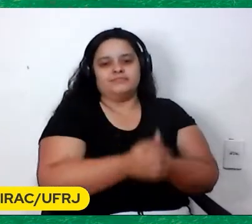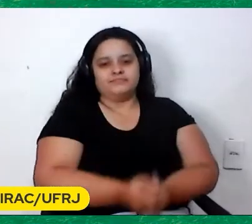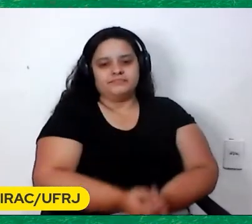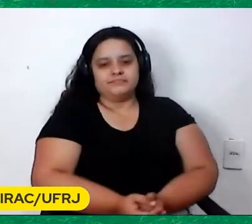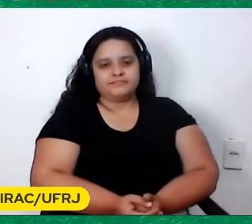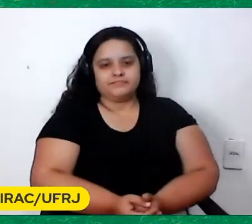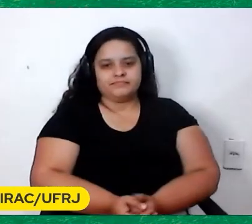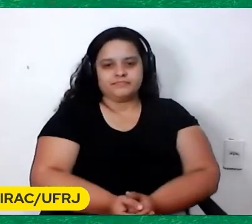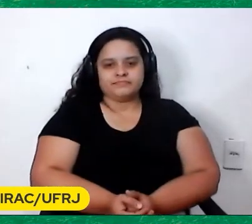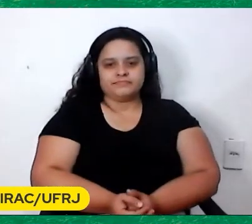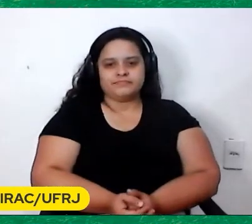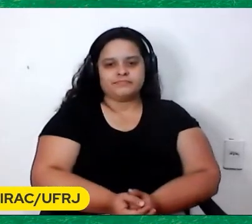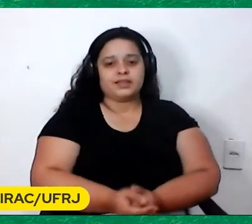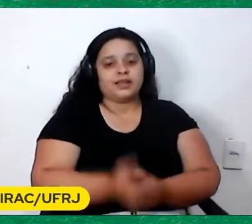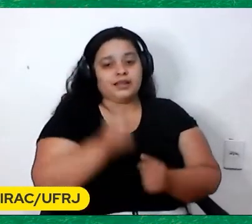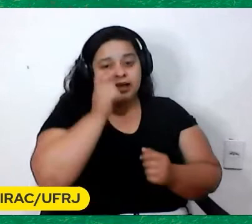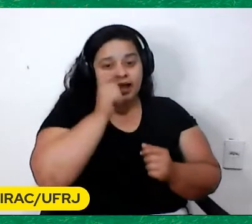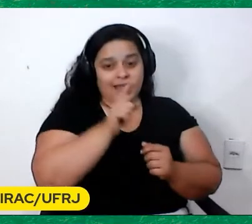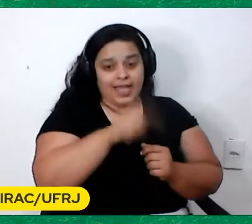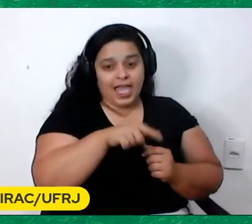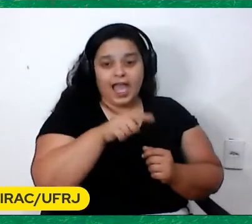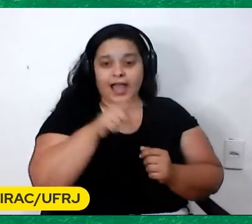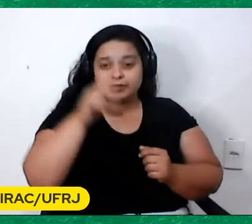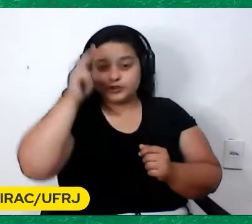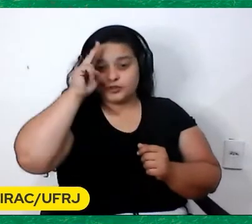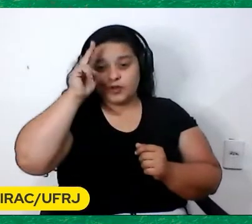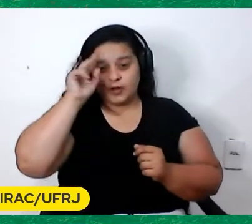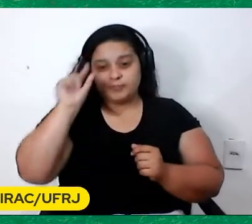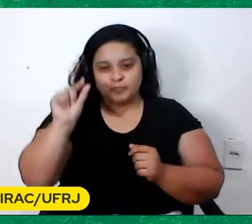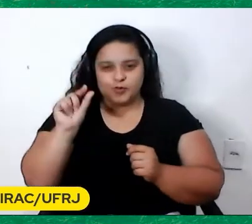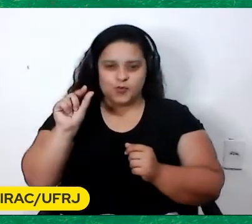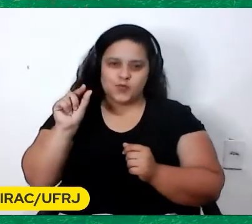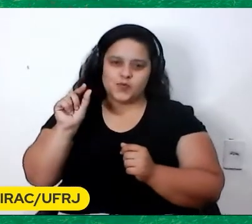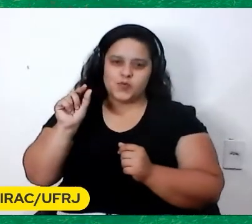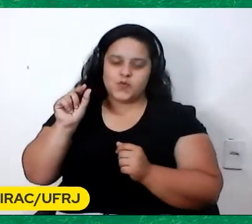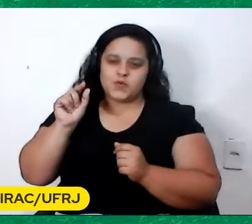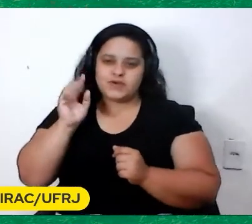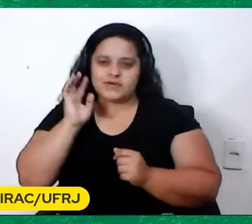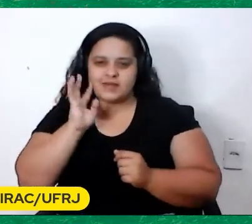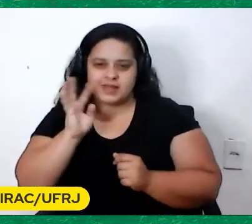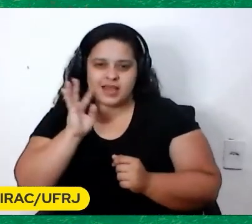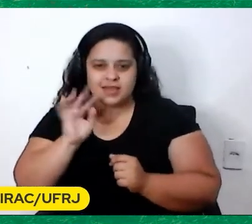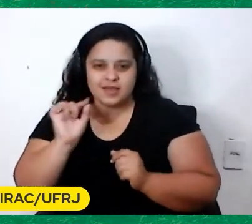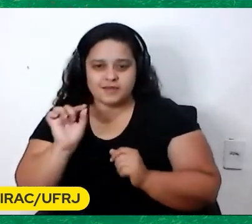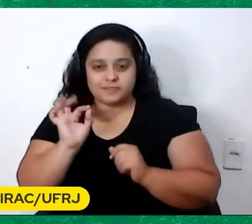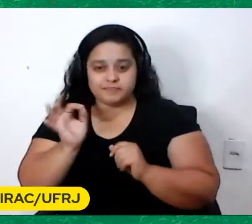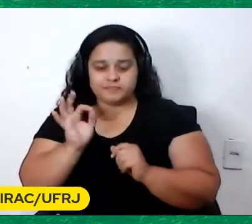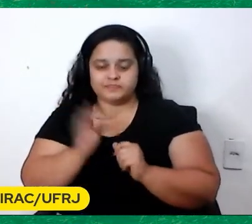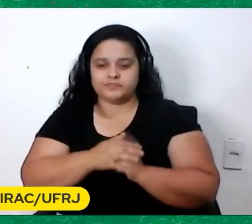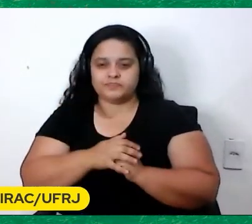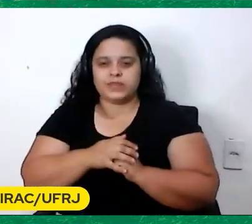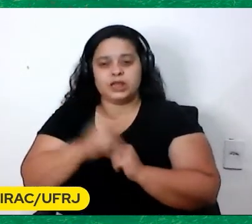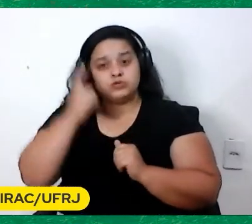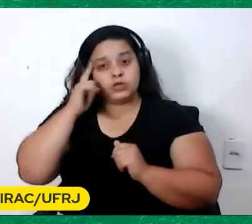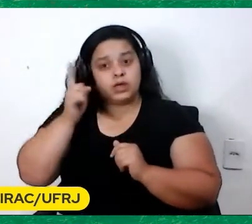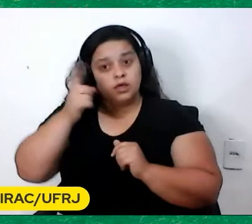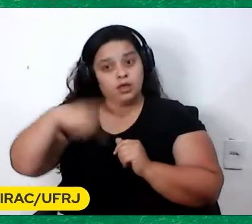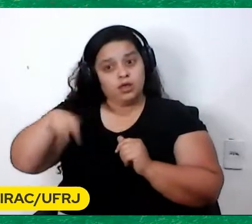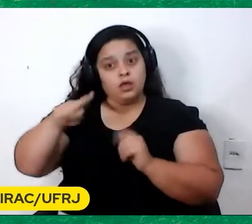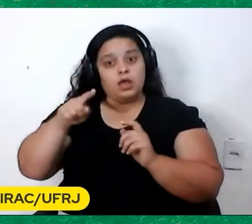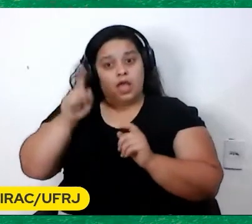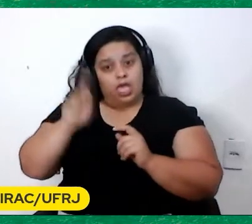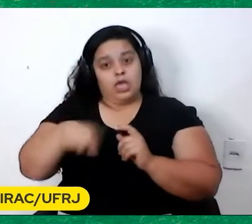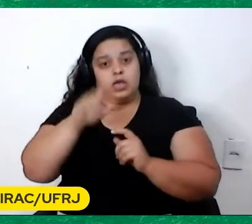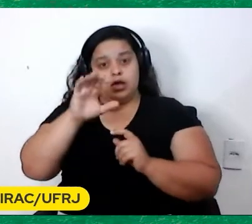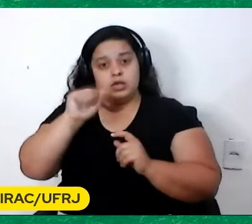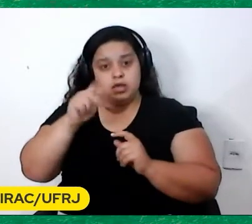É uma história história Muito curiosa O Capô Quer dizer As pessoas Não sei se todo mundo Sabe O Capô Foi jogador